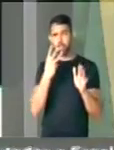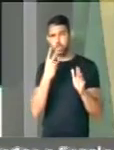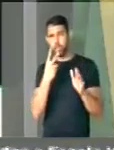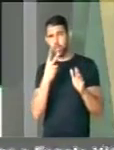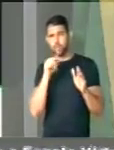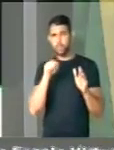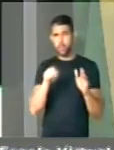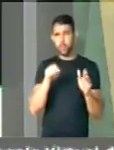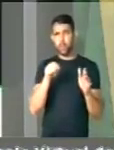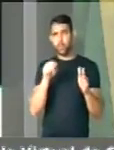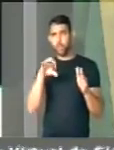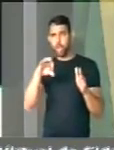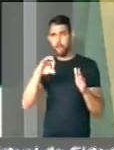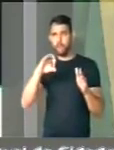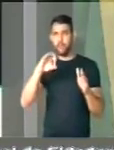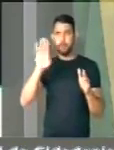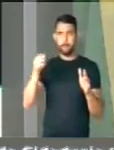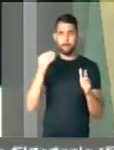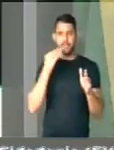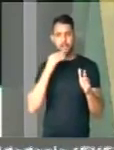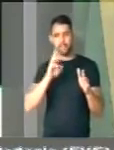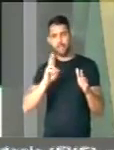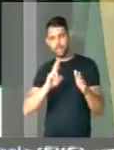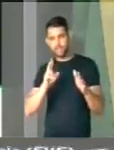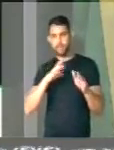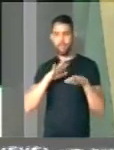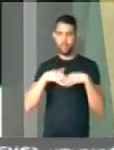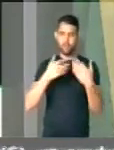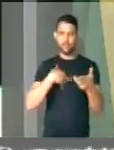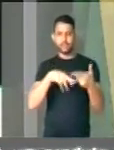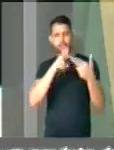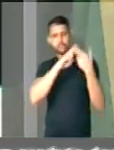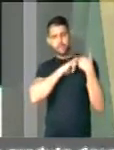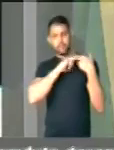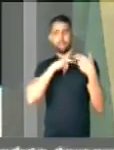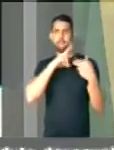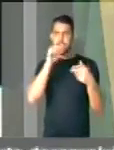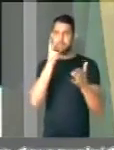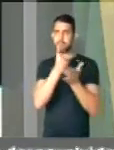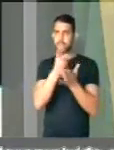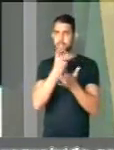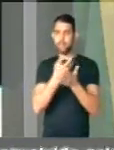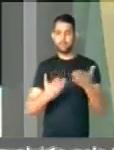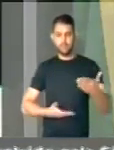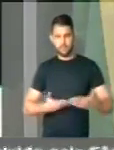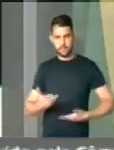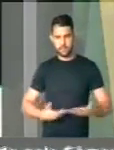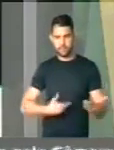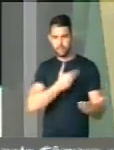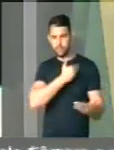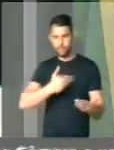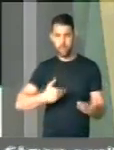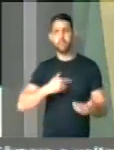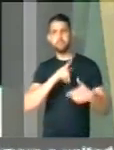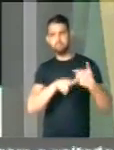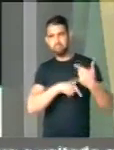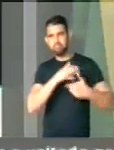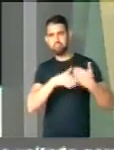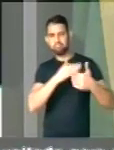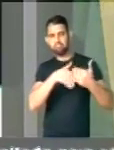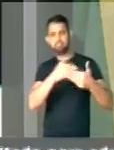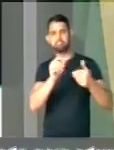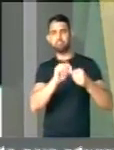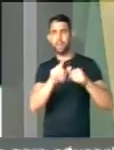,9 bilhões de reais. Então a nossa tarefa vai ser manter os serviços públicos em andamento,